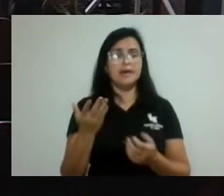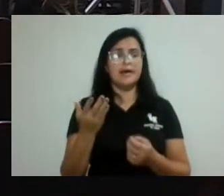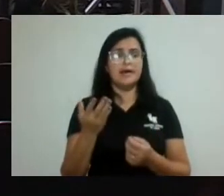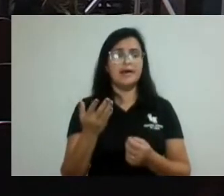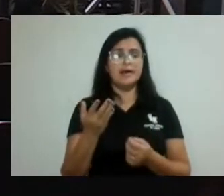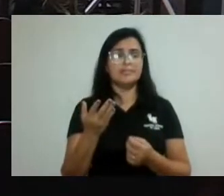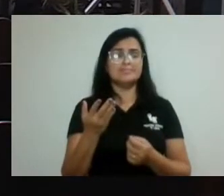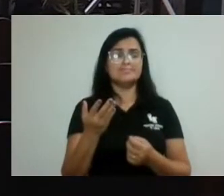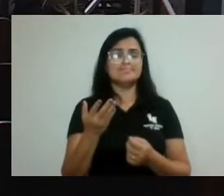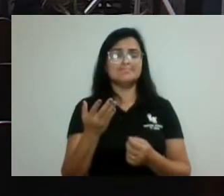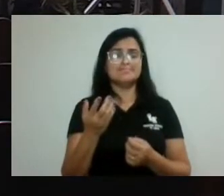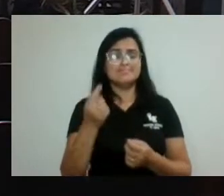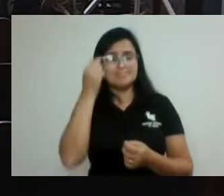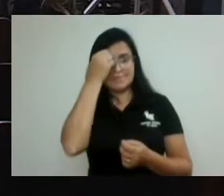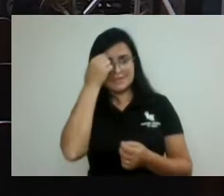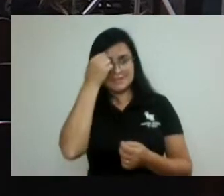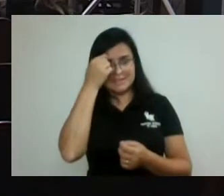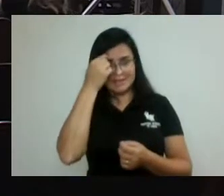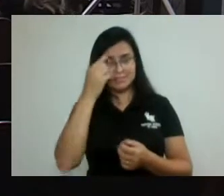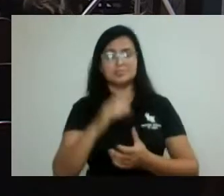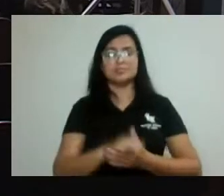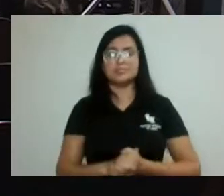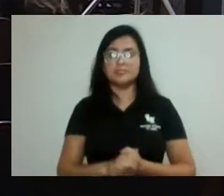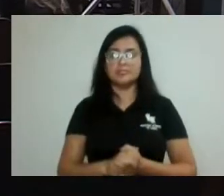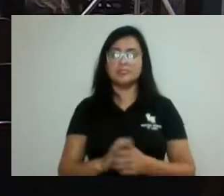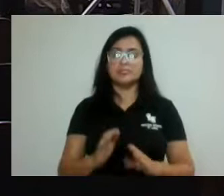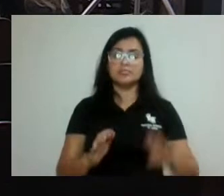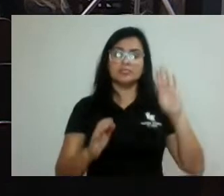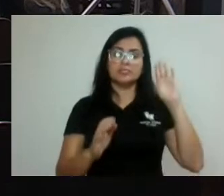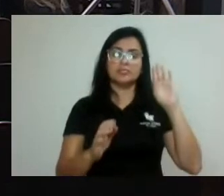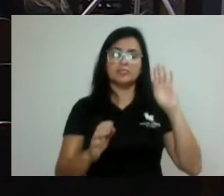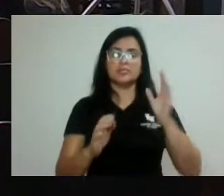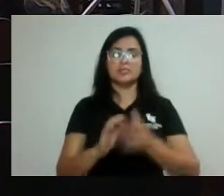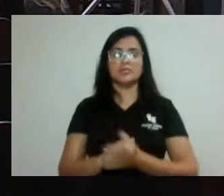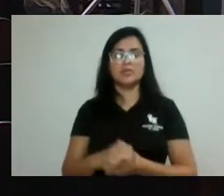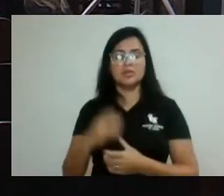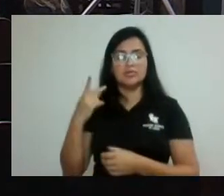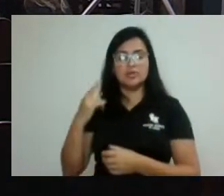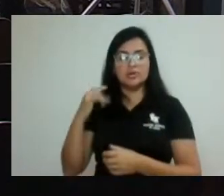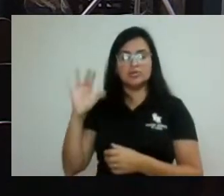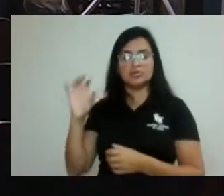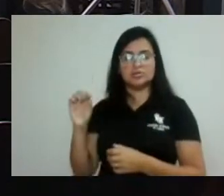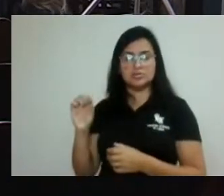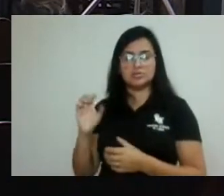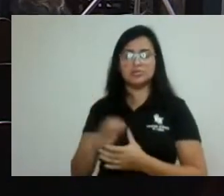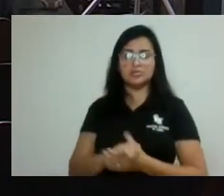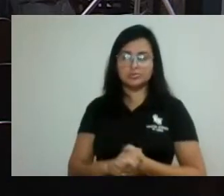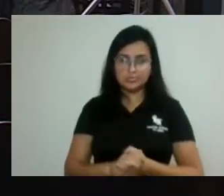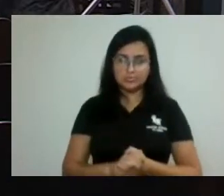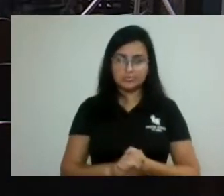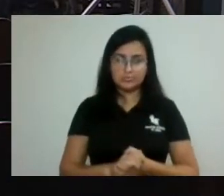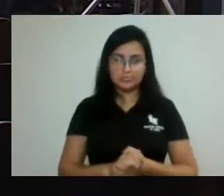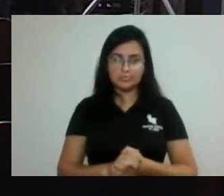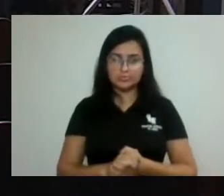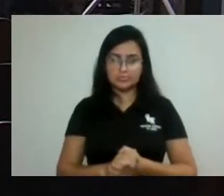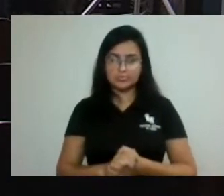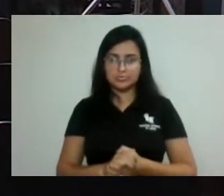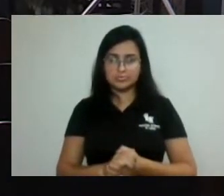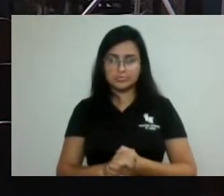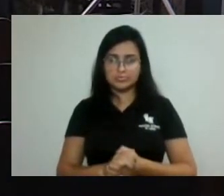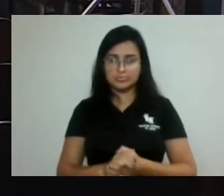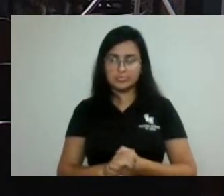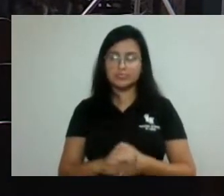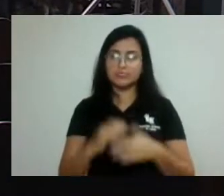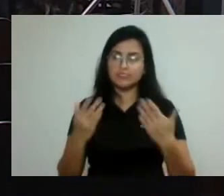Senhor presidente, pela ordem. Pela ordem, vereador Cido Reis. Através de V. Exª, dirigiu o vereador sargento Melo